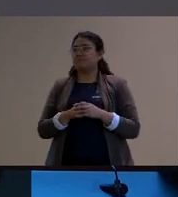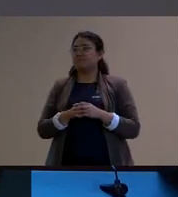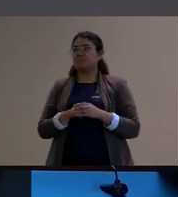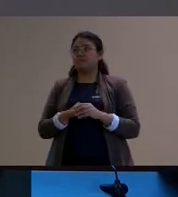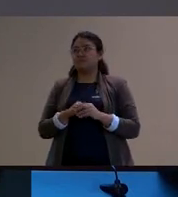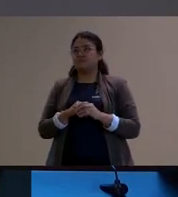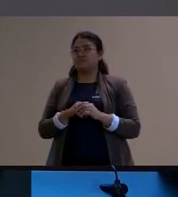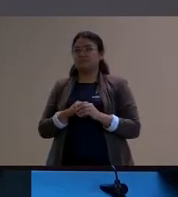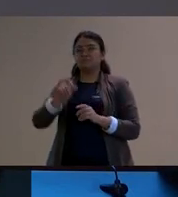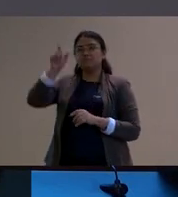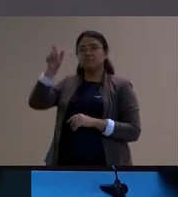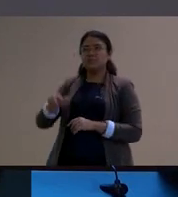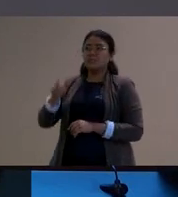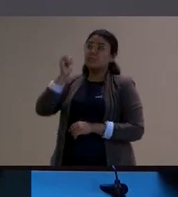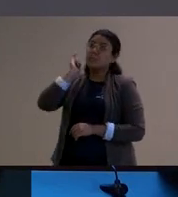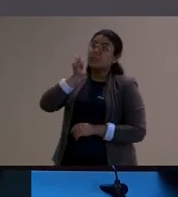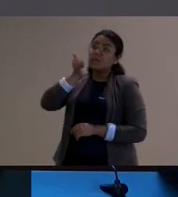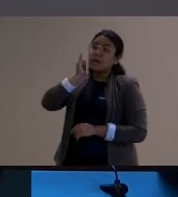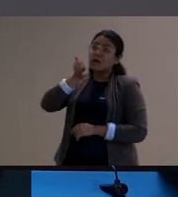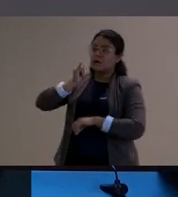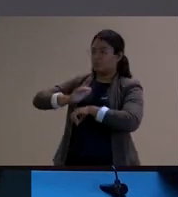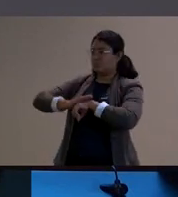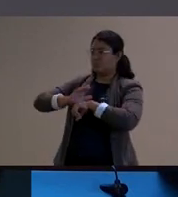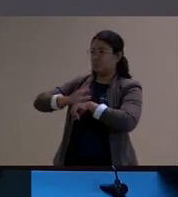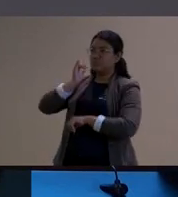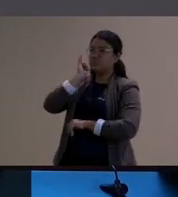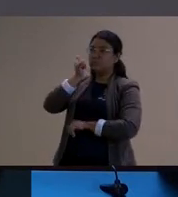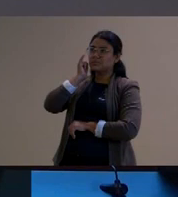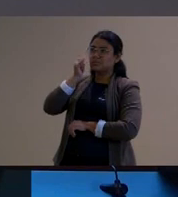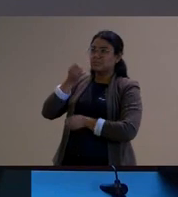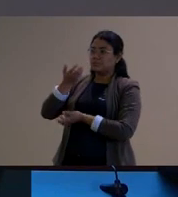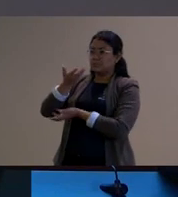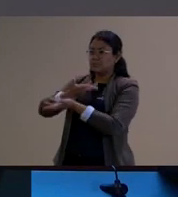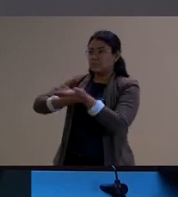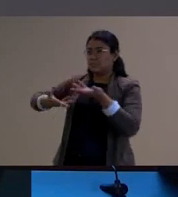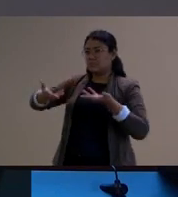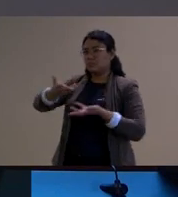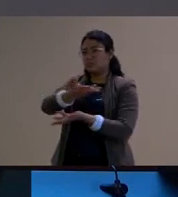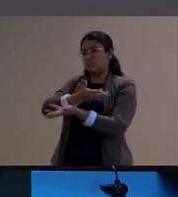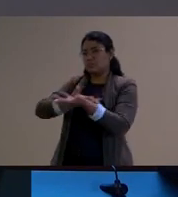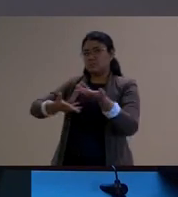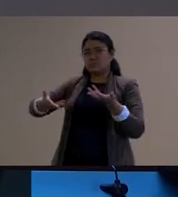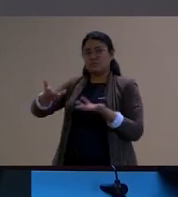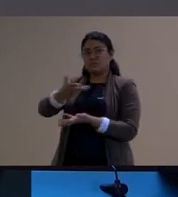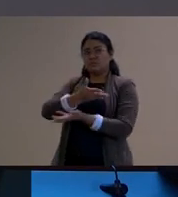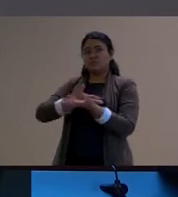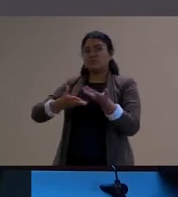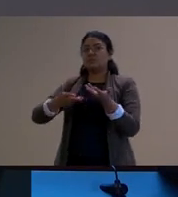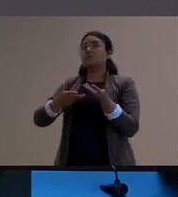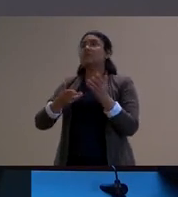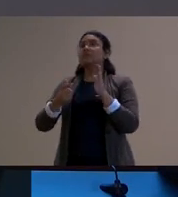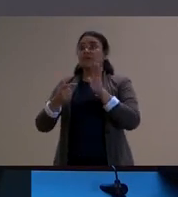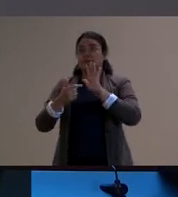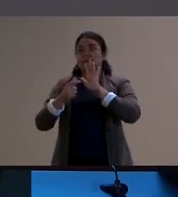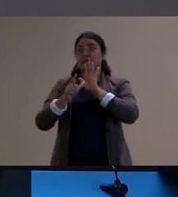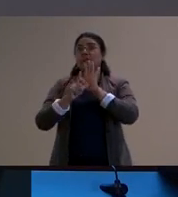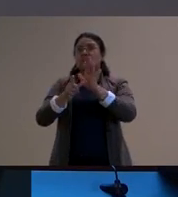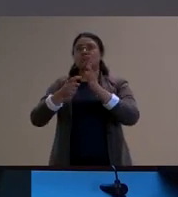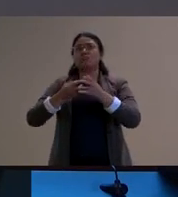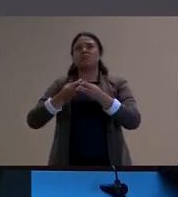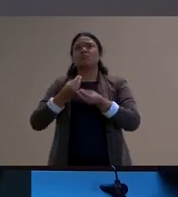narra ali ele é um narrador ele compartilha essa experiência ele também nos inclui nesse fluxo narrativo